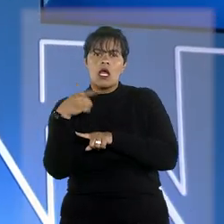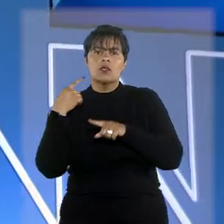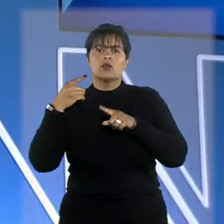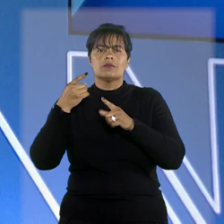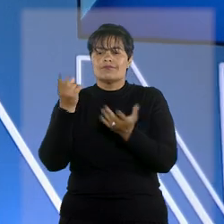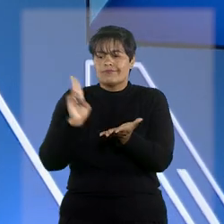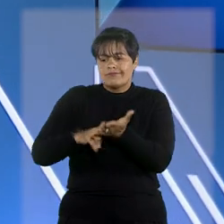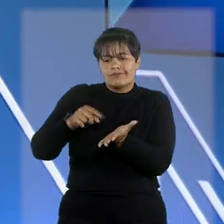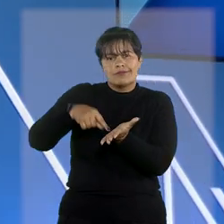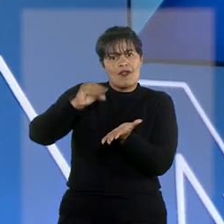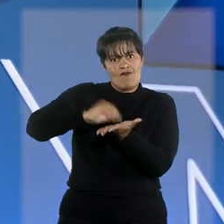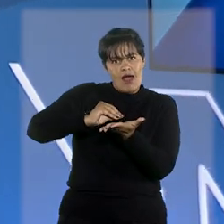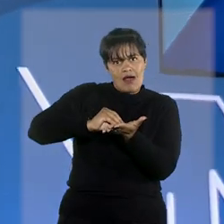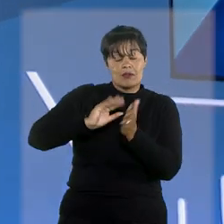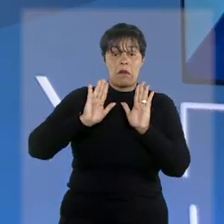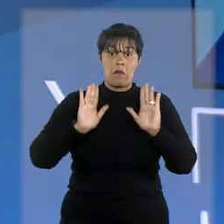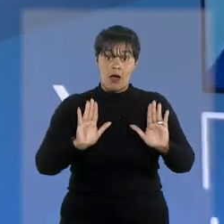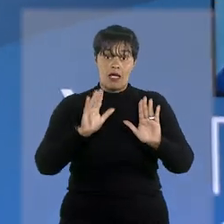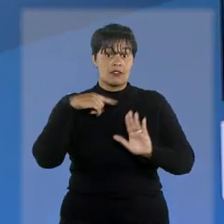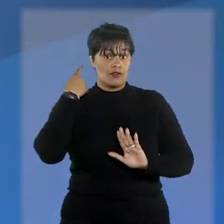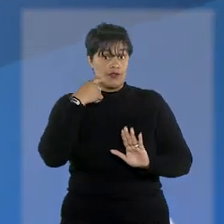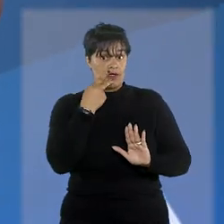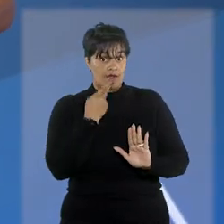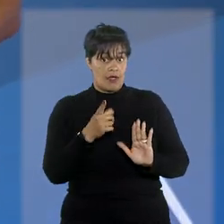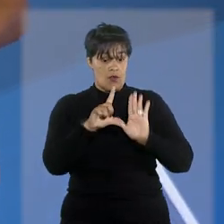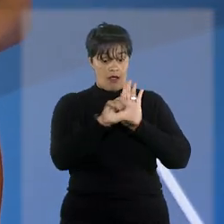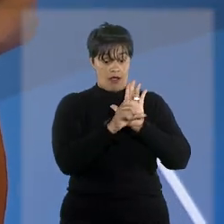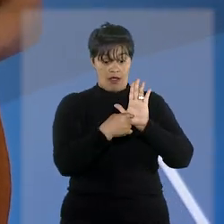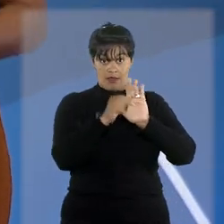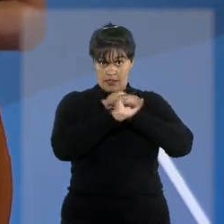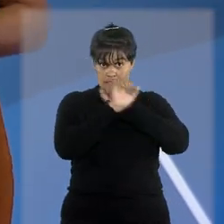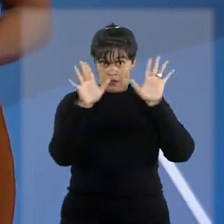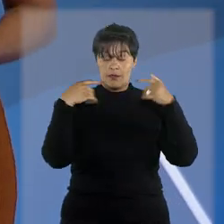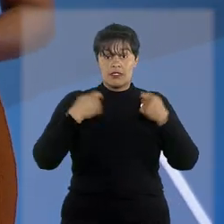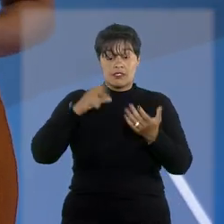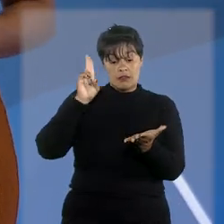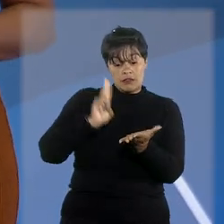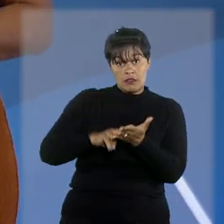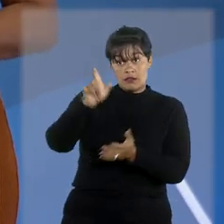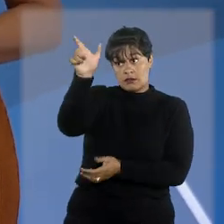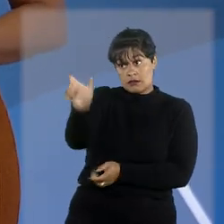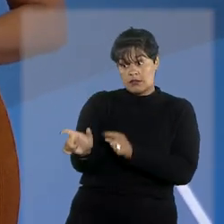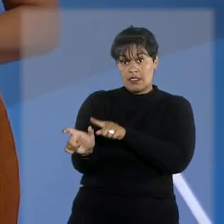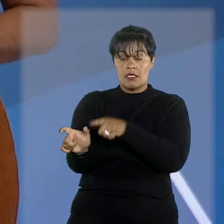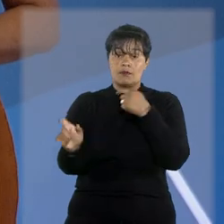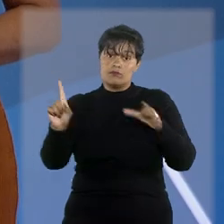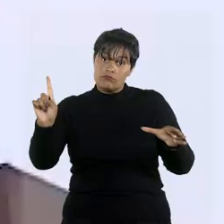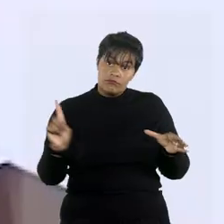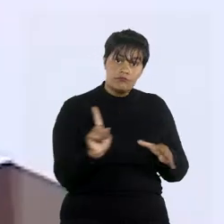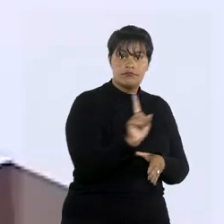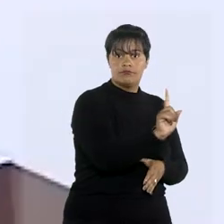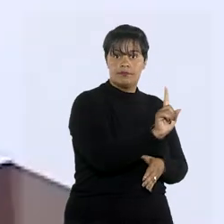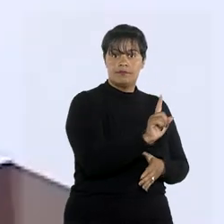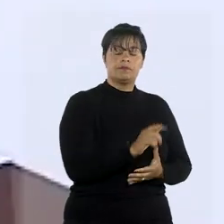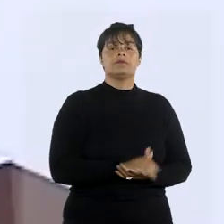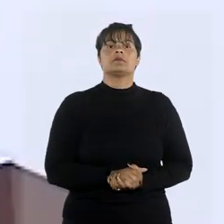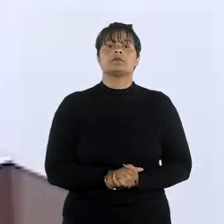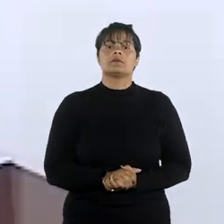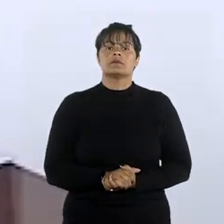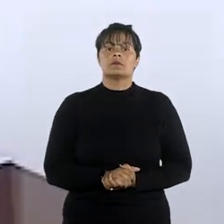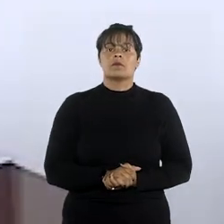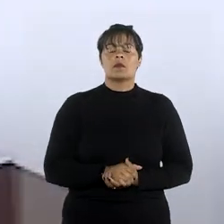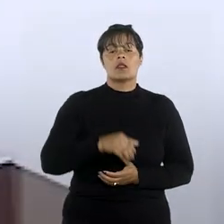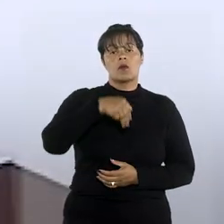a lei deixa clara a necessidade da intimação pessoal de quem deve pensão alimentícia. O Ministério